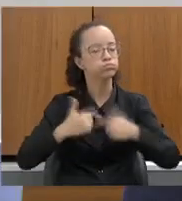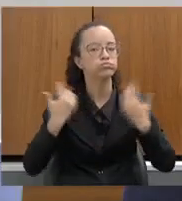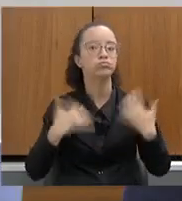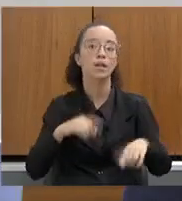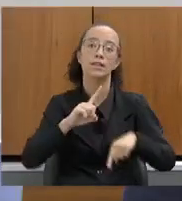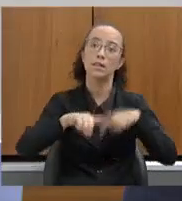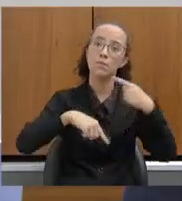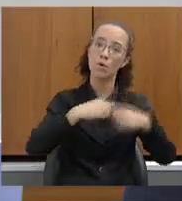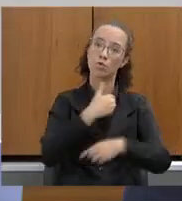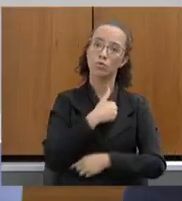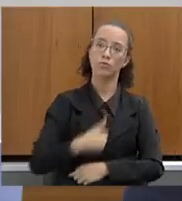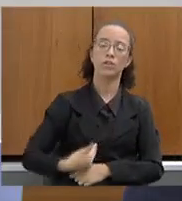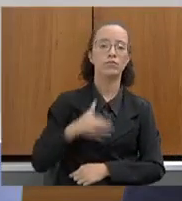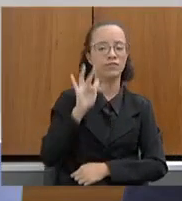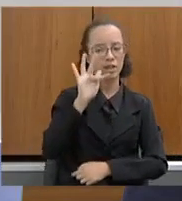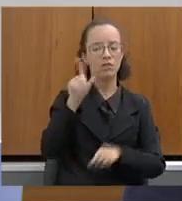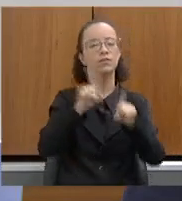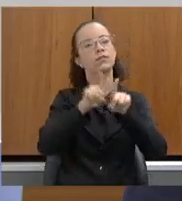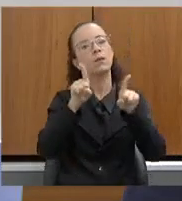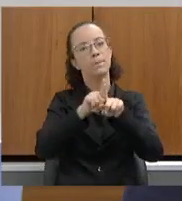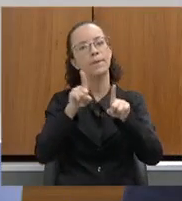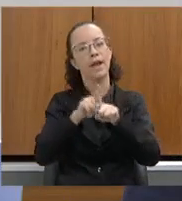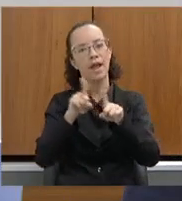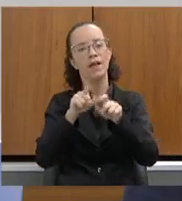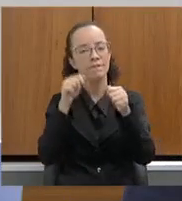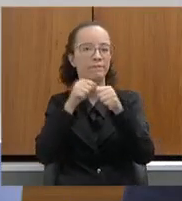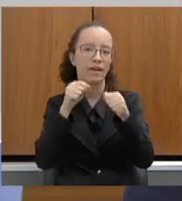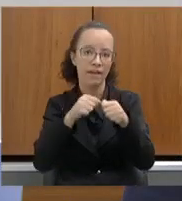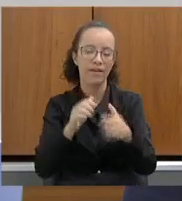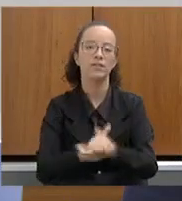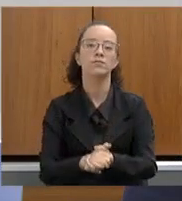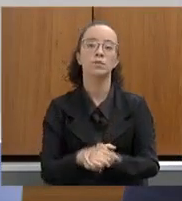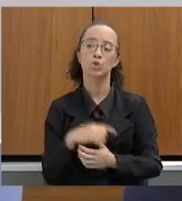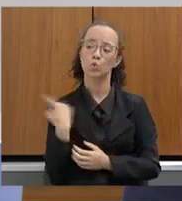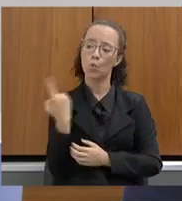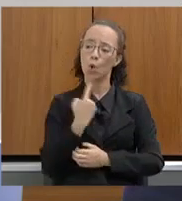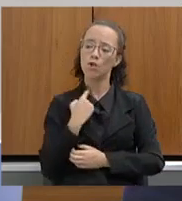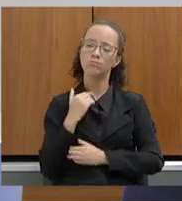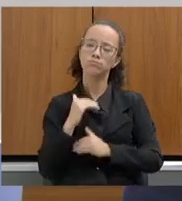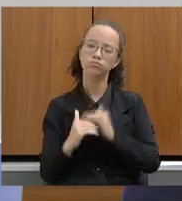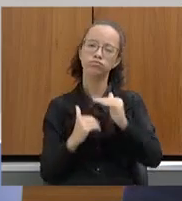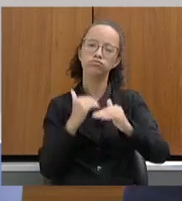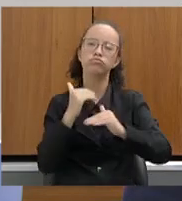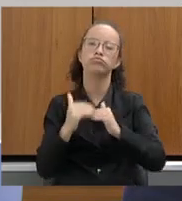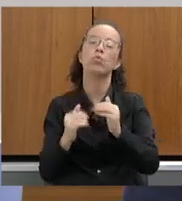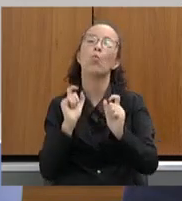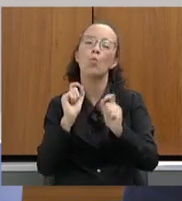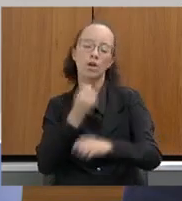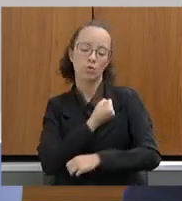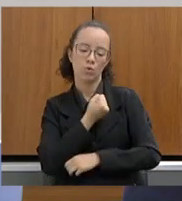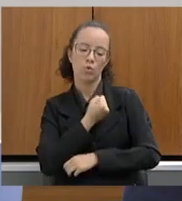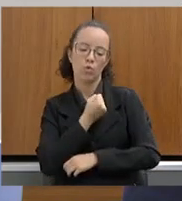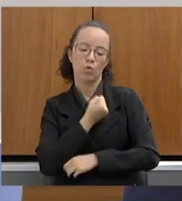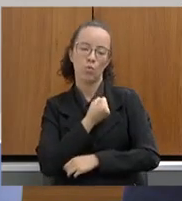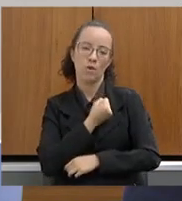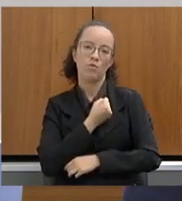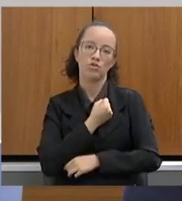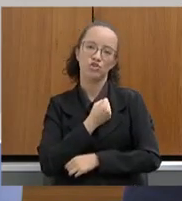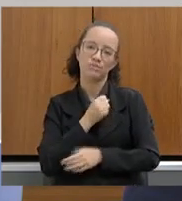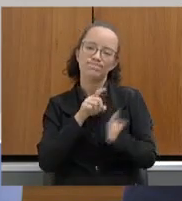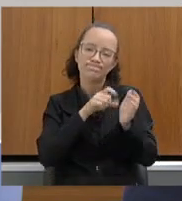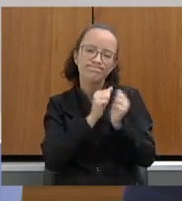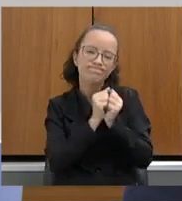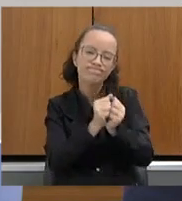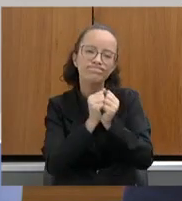governo federal também implementou. E nós temos crescido o número de acompanhamento do MTR. Então, esse é um